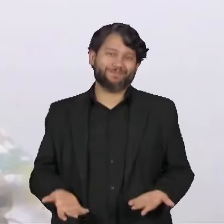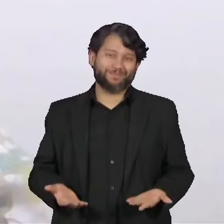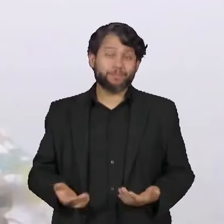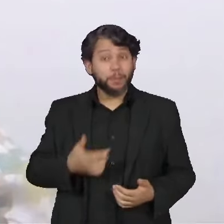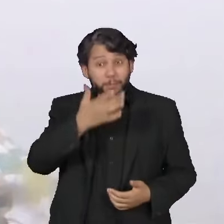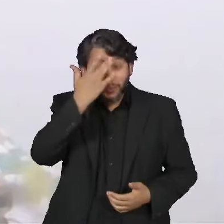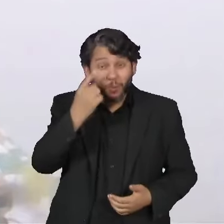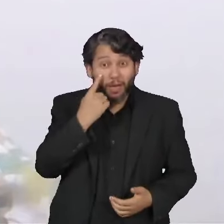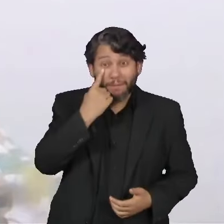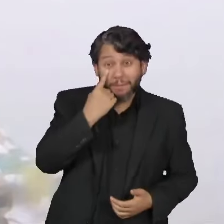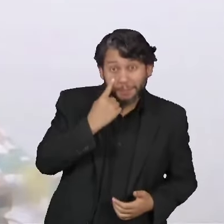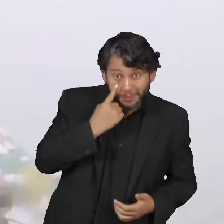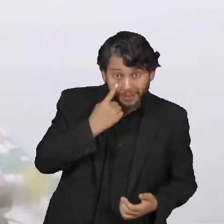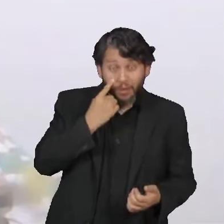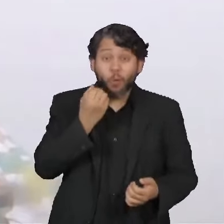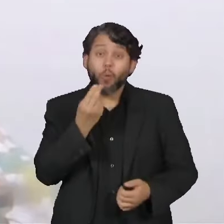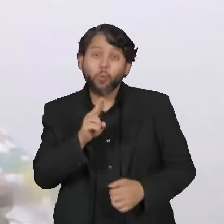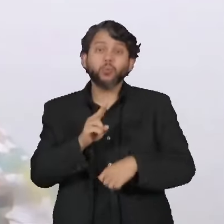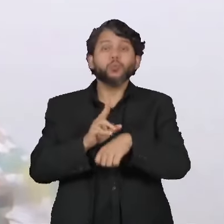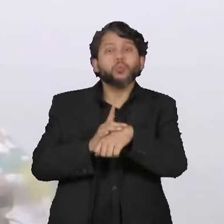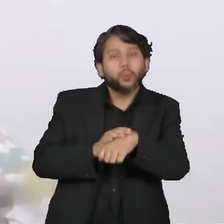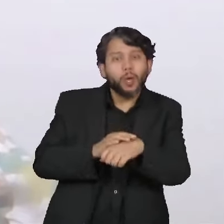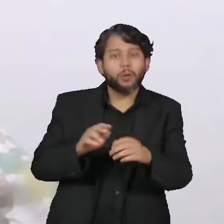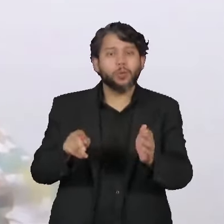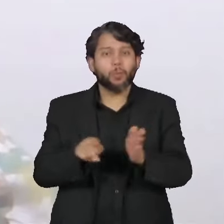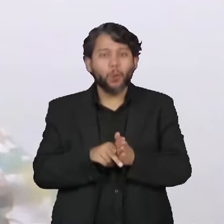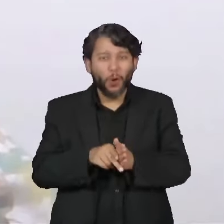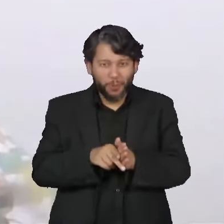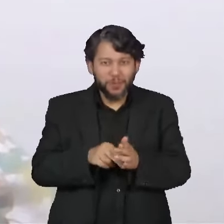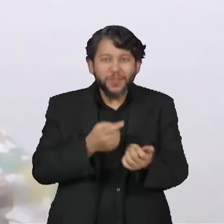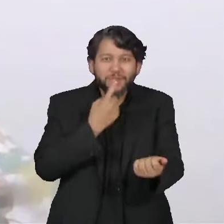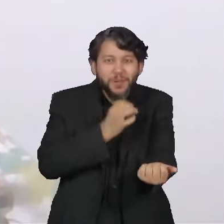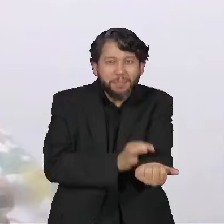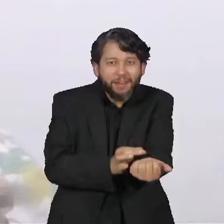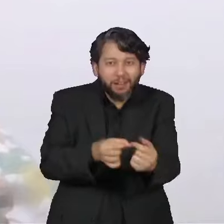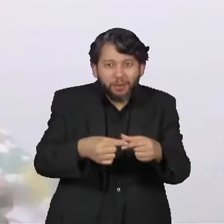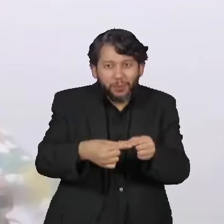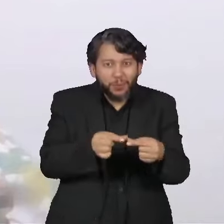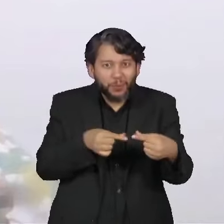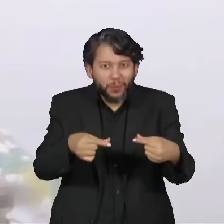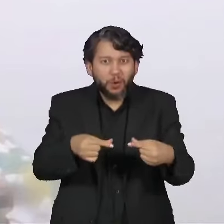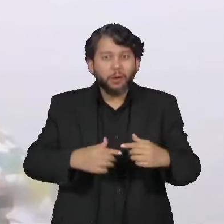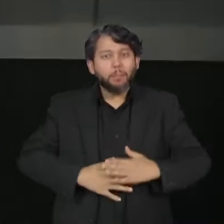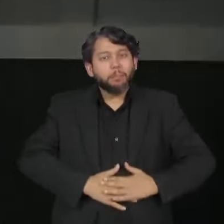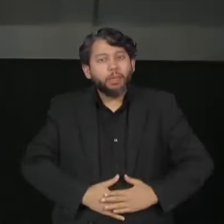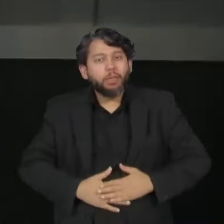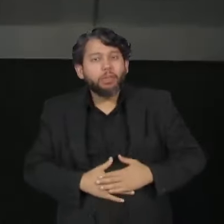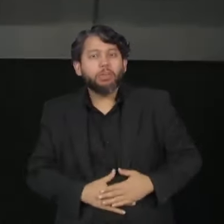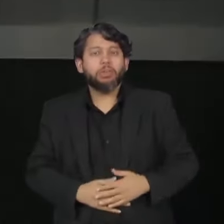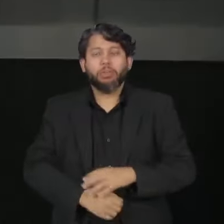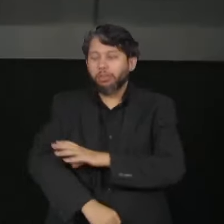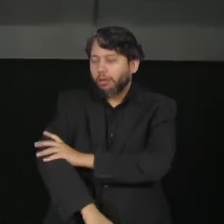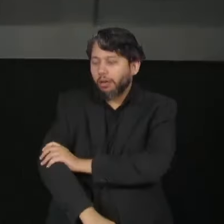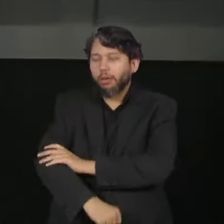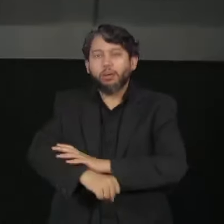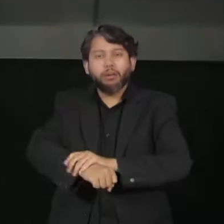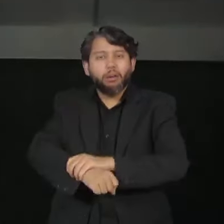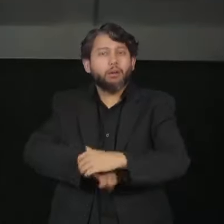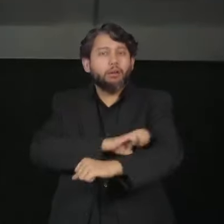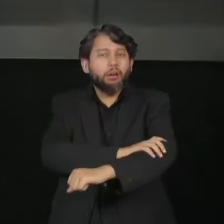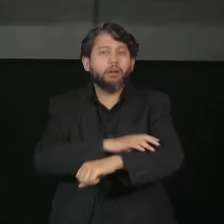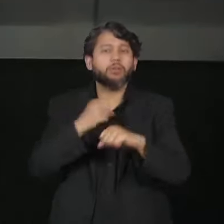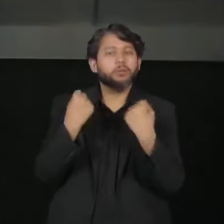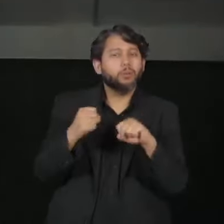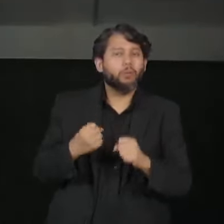anemia falciforme ou doença falciforme, ele pode ter dor nos membros, no abdômen, e isso realmente compromete